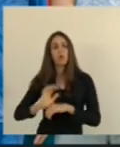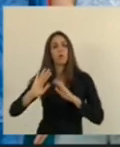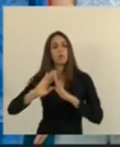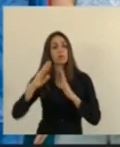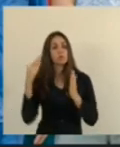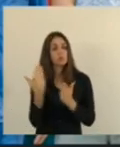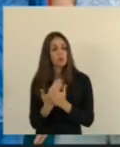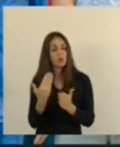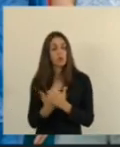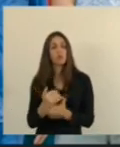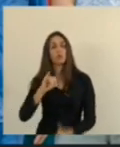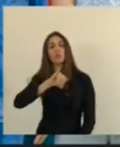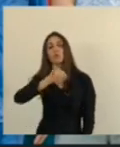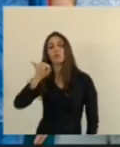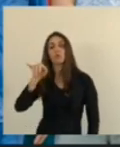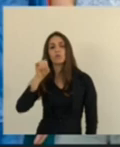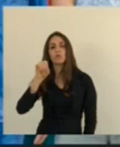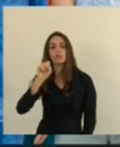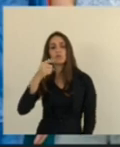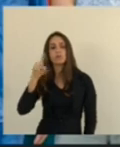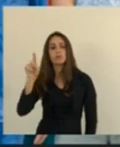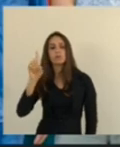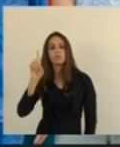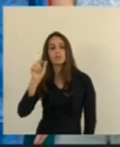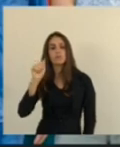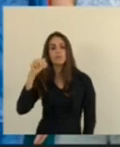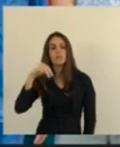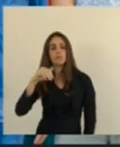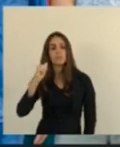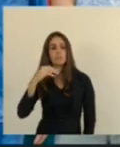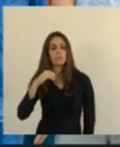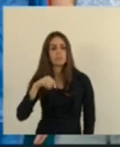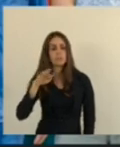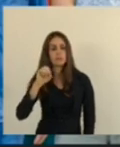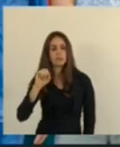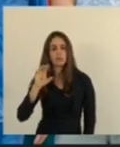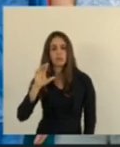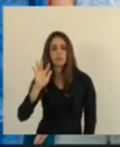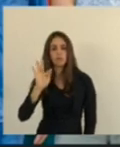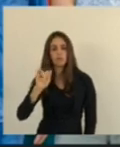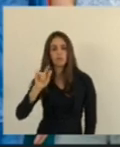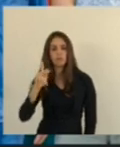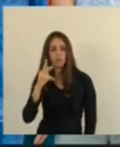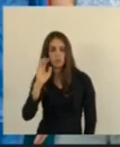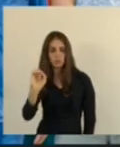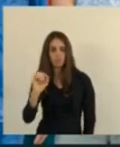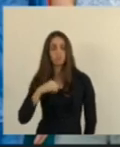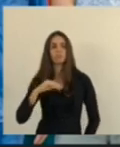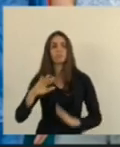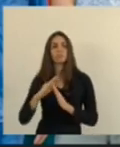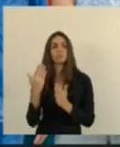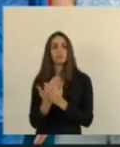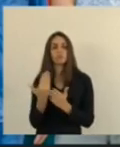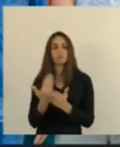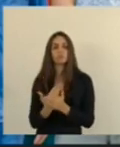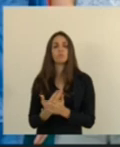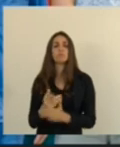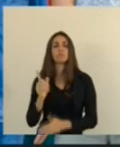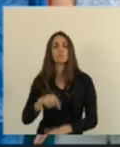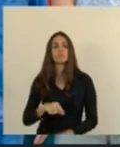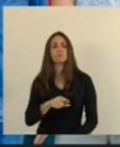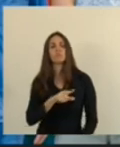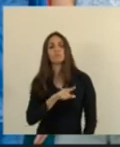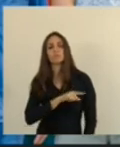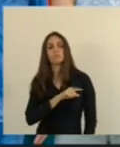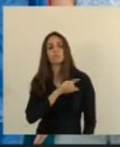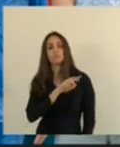escola José Damasceno Filho, escola do Estado, escola de segundo grau, em